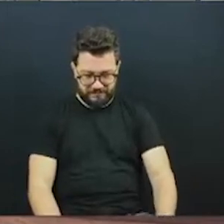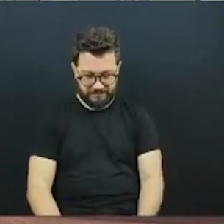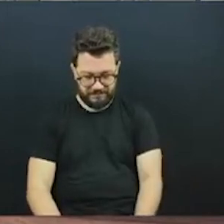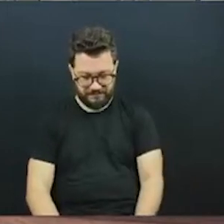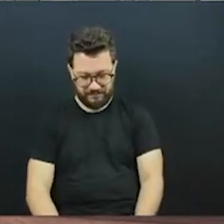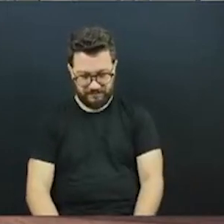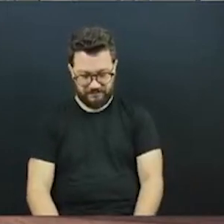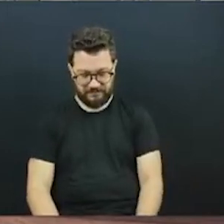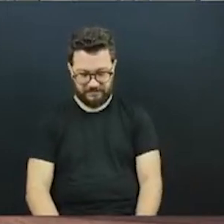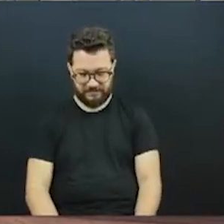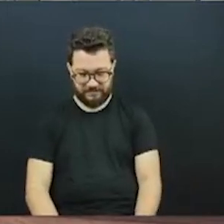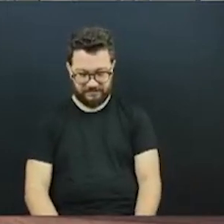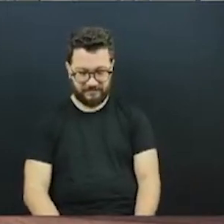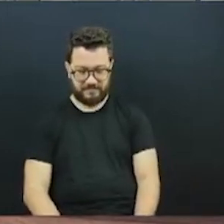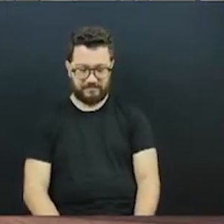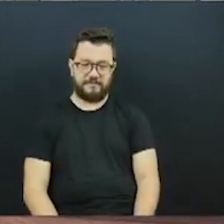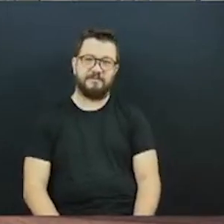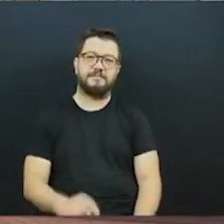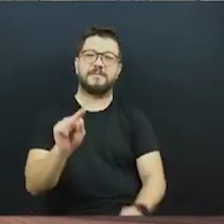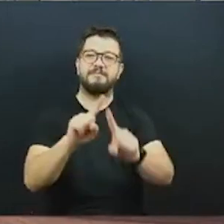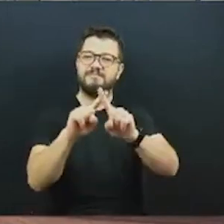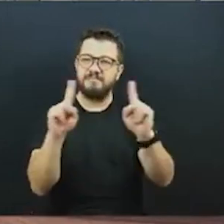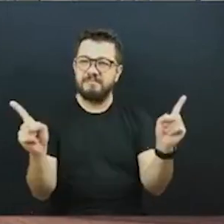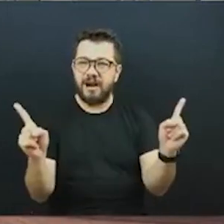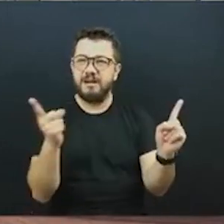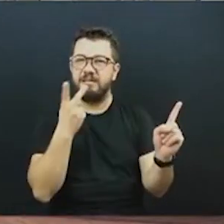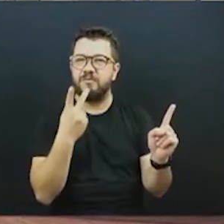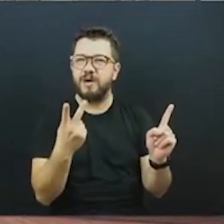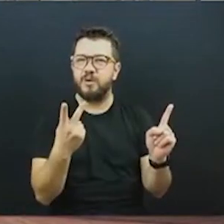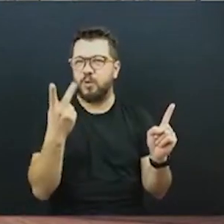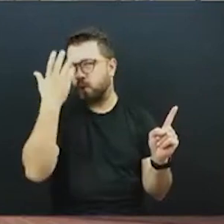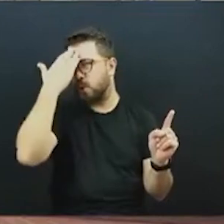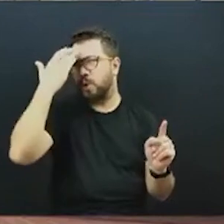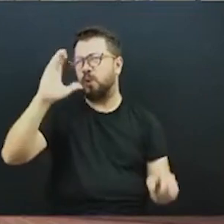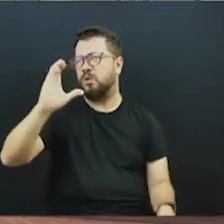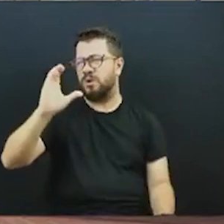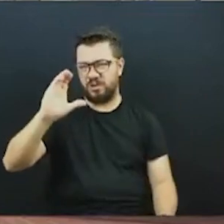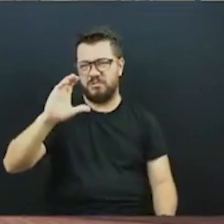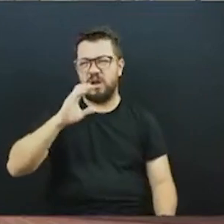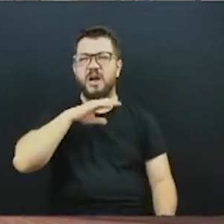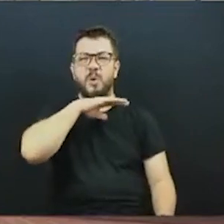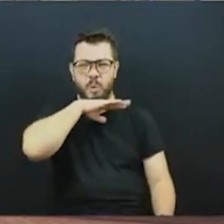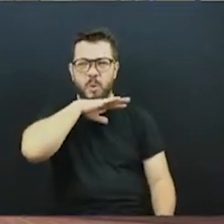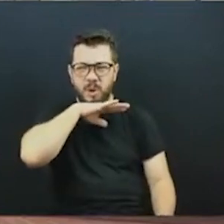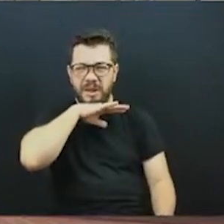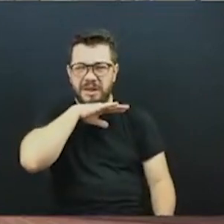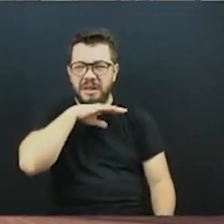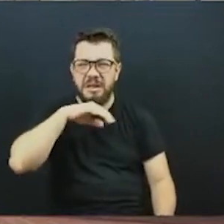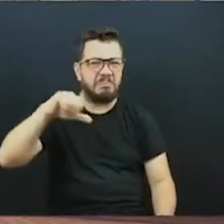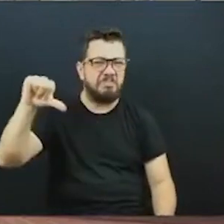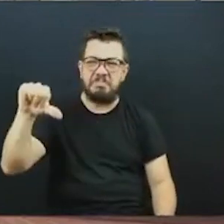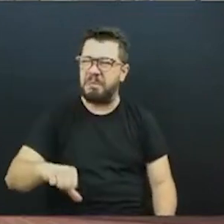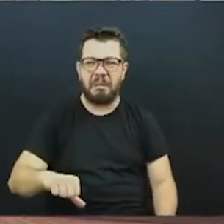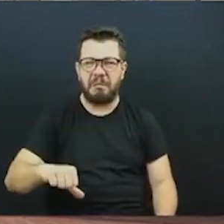isso aqui. Agora, dizer que o sistema de transporte de Curitiba, que é ruim, que é um dos piores do Brasil,